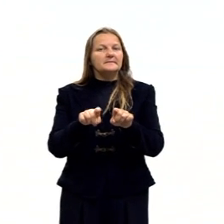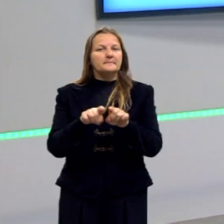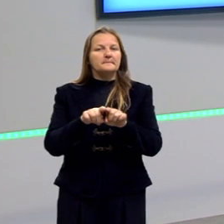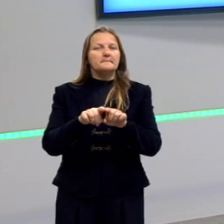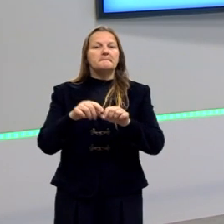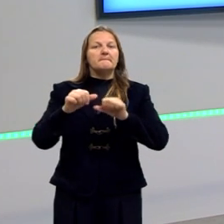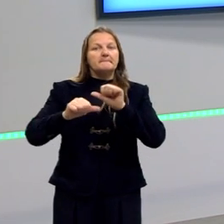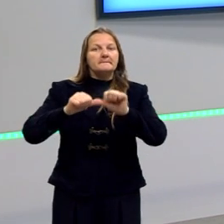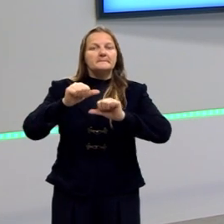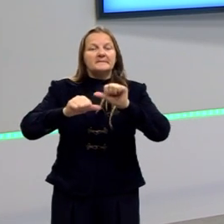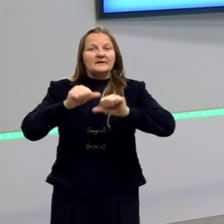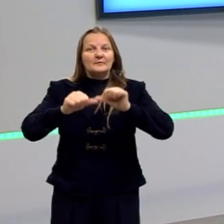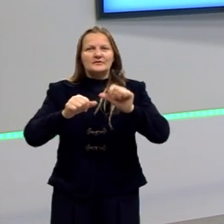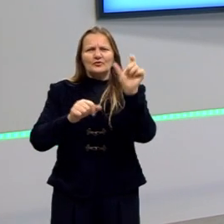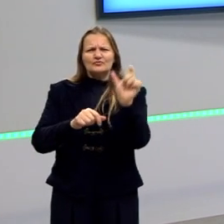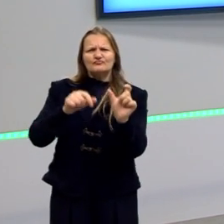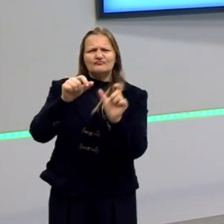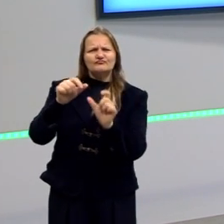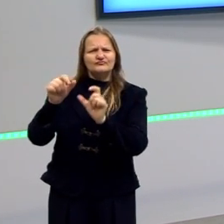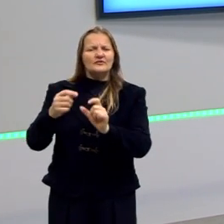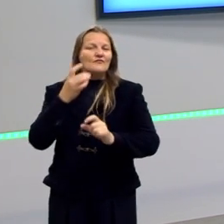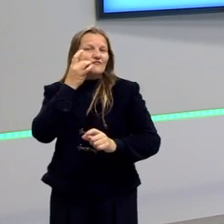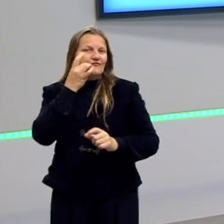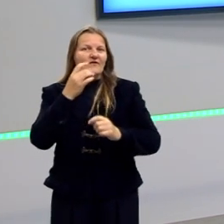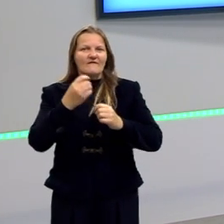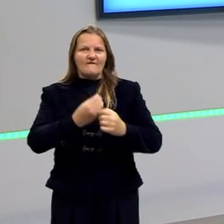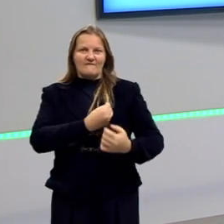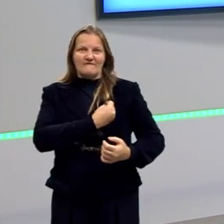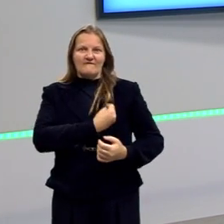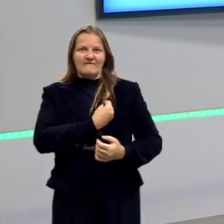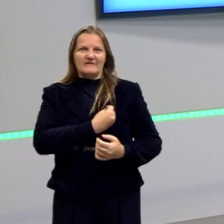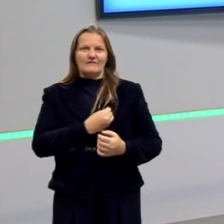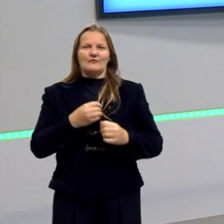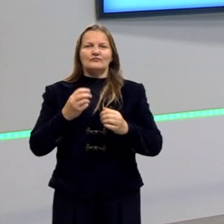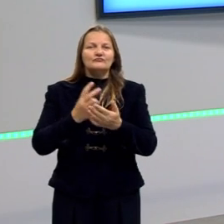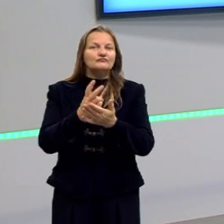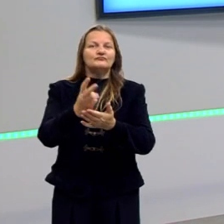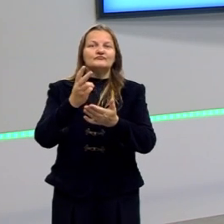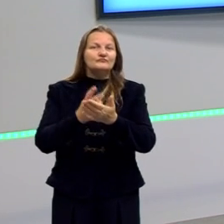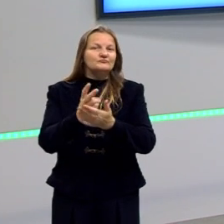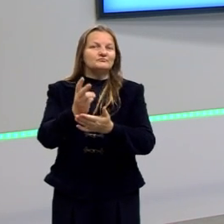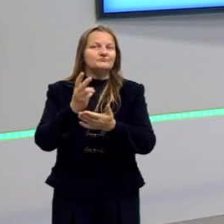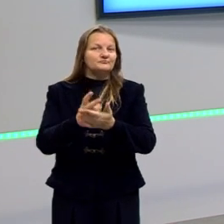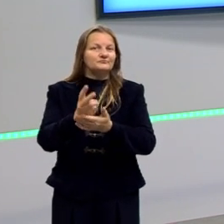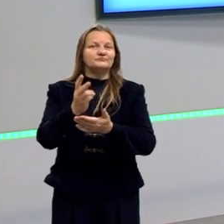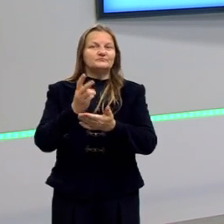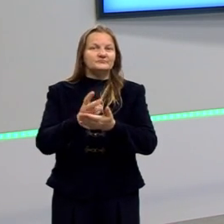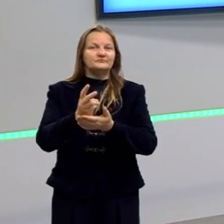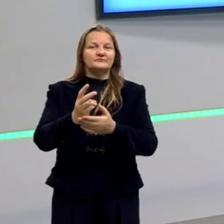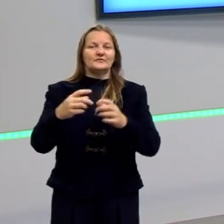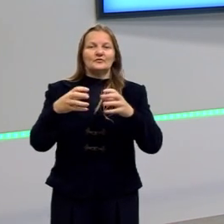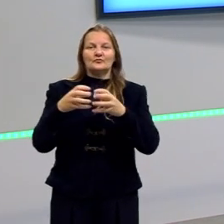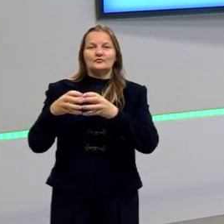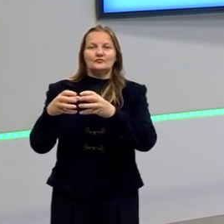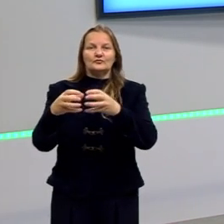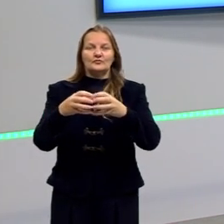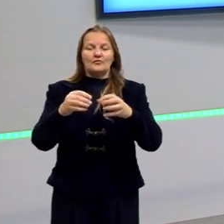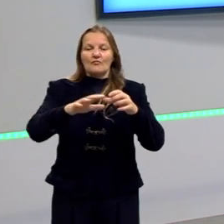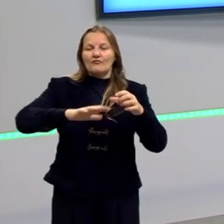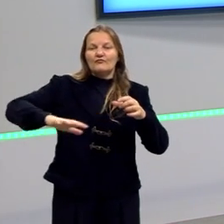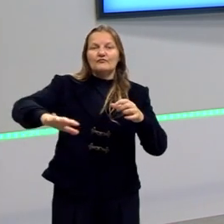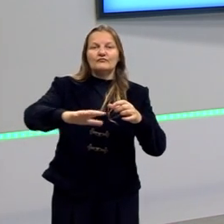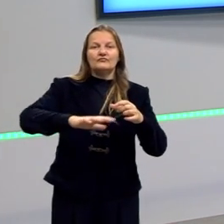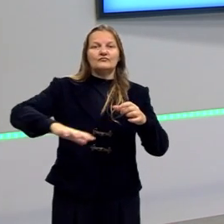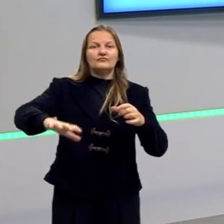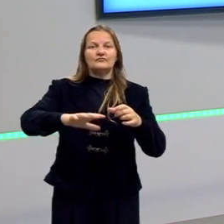Essas transformações, elas fiquem frequentes num meio, né?